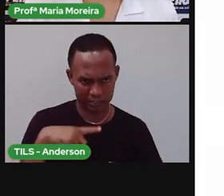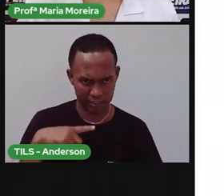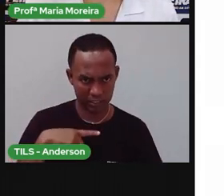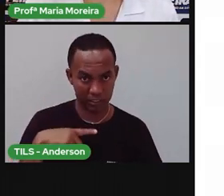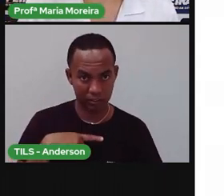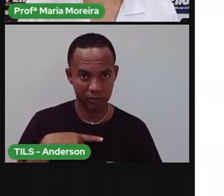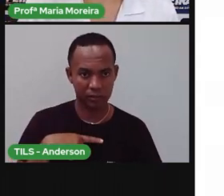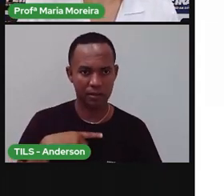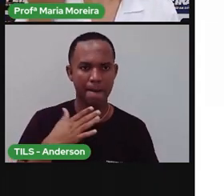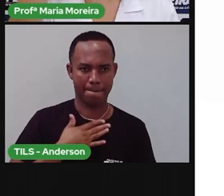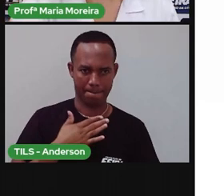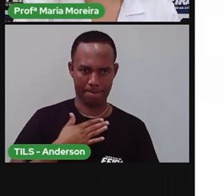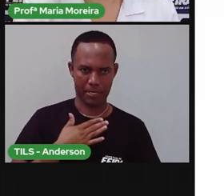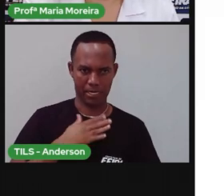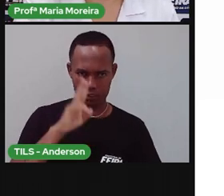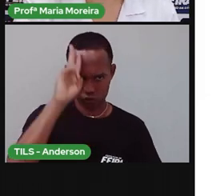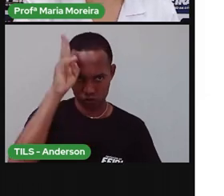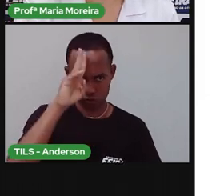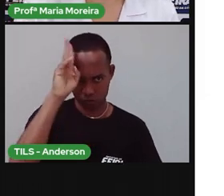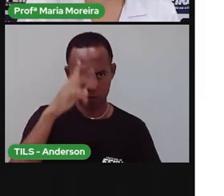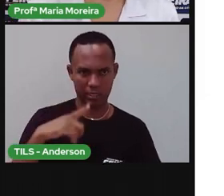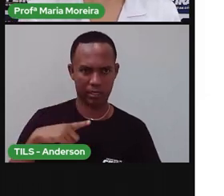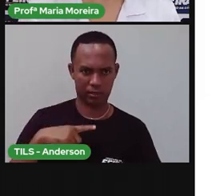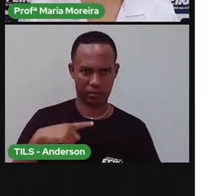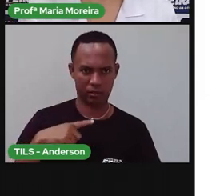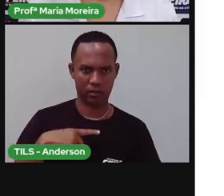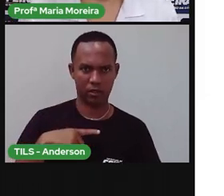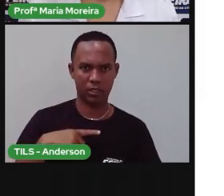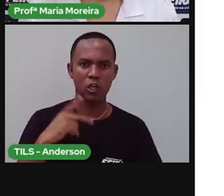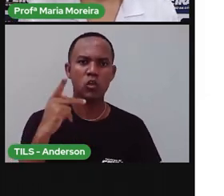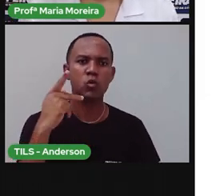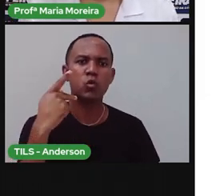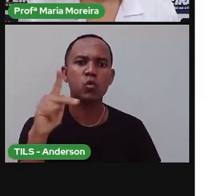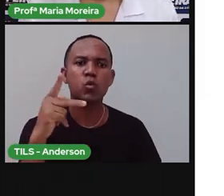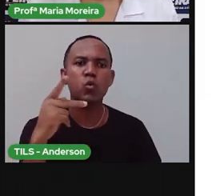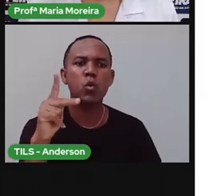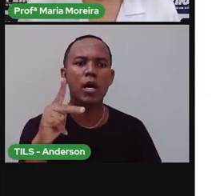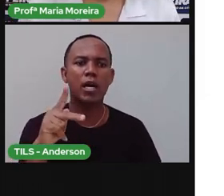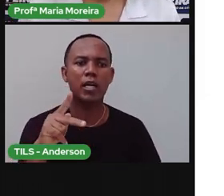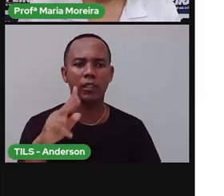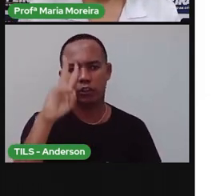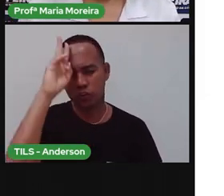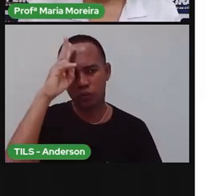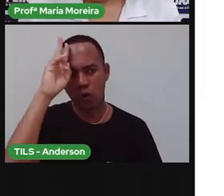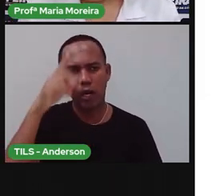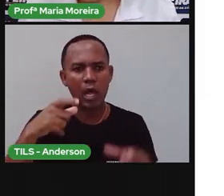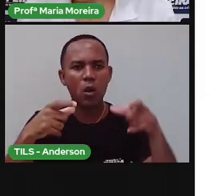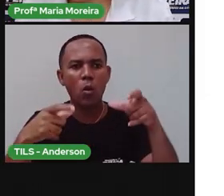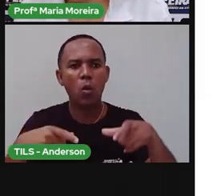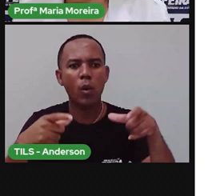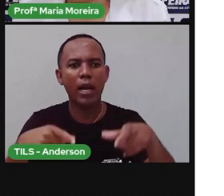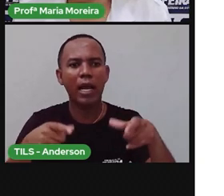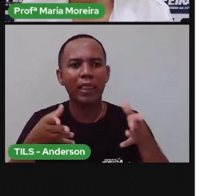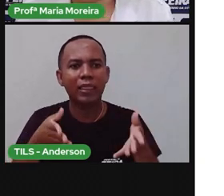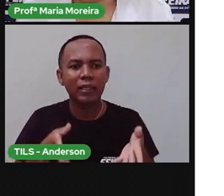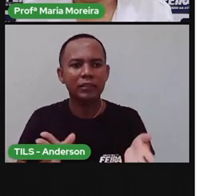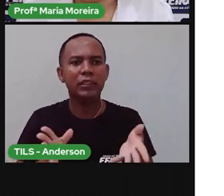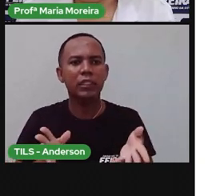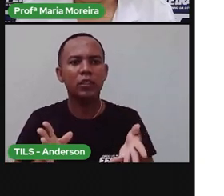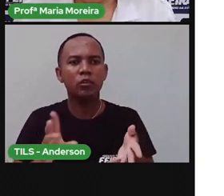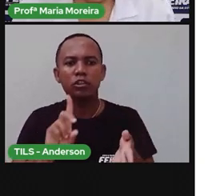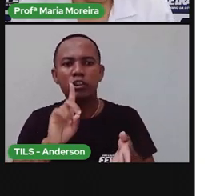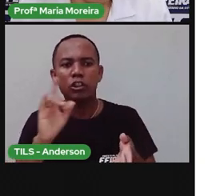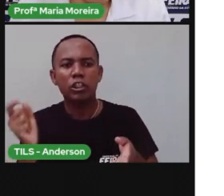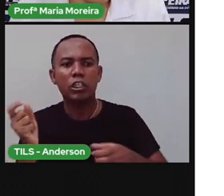Anderson tem a história dele. E você tem a sua história. Qual a sua história? Onde você nasceu? Quando você nasceu?